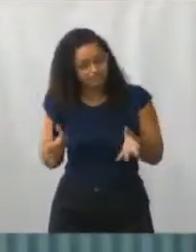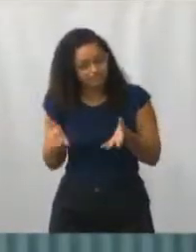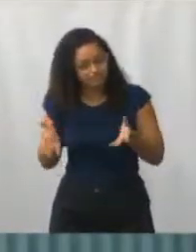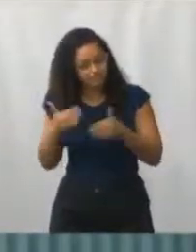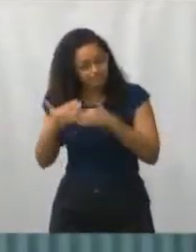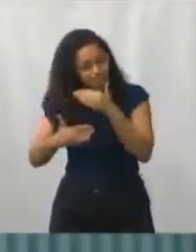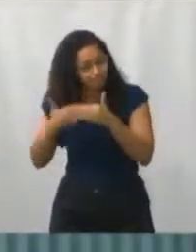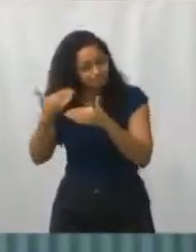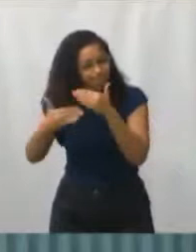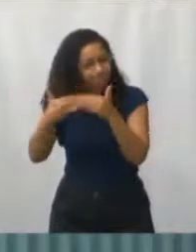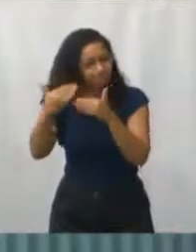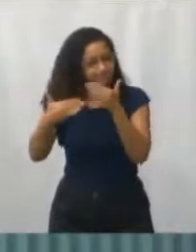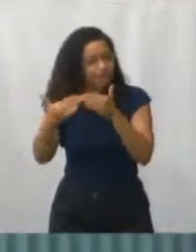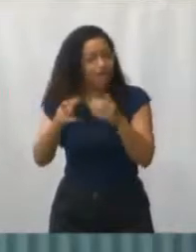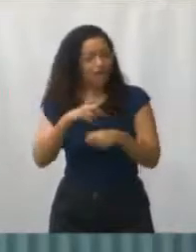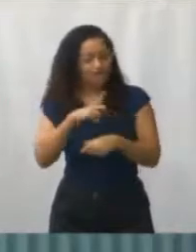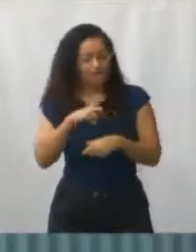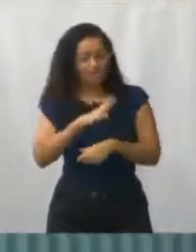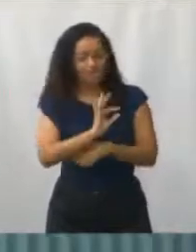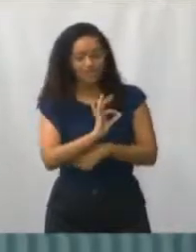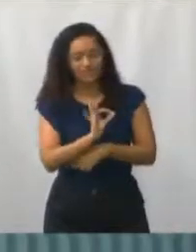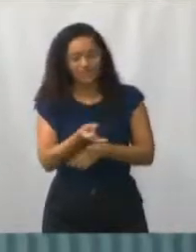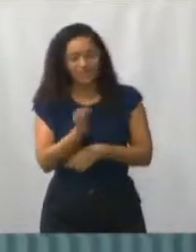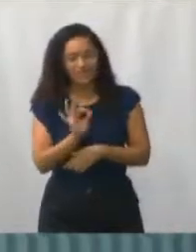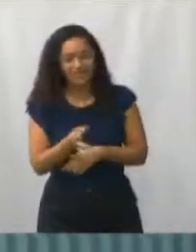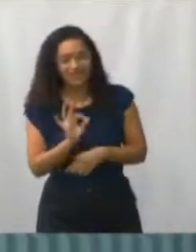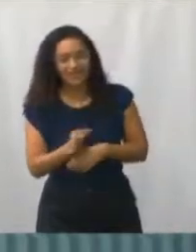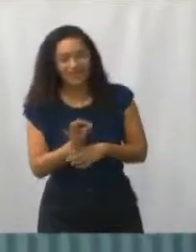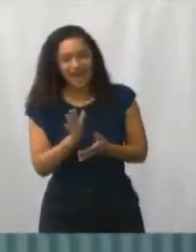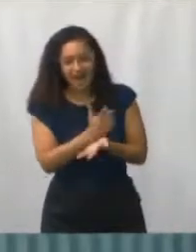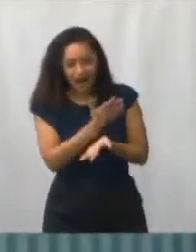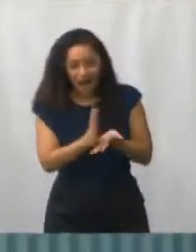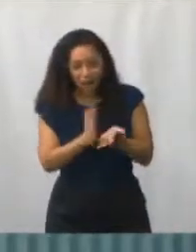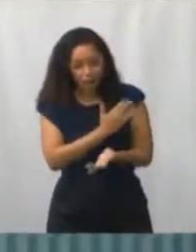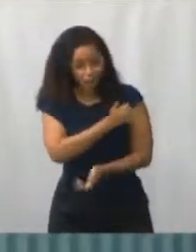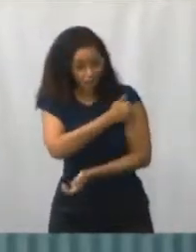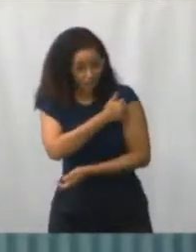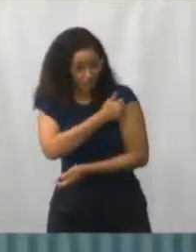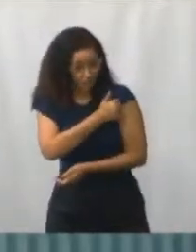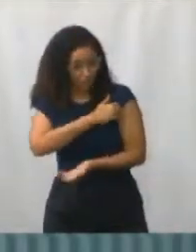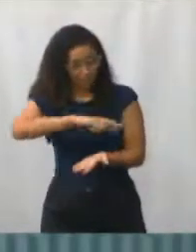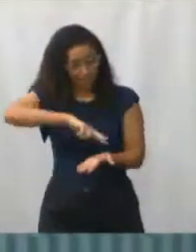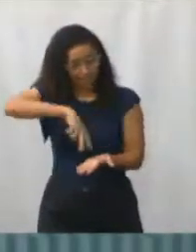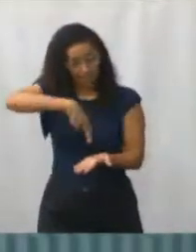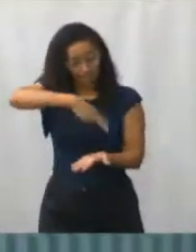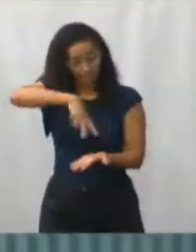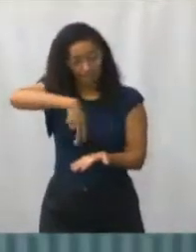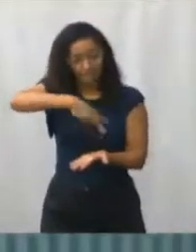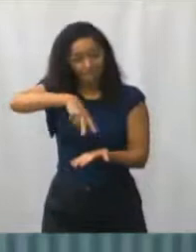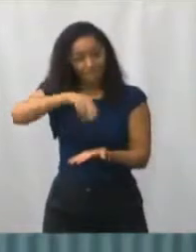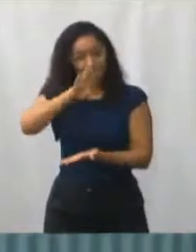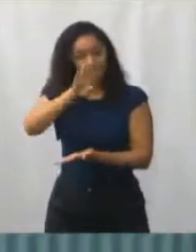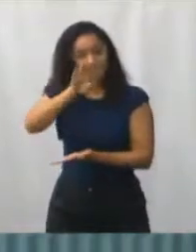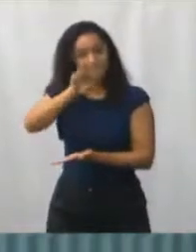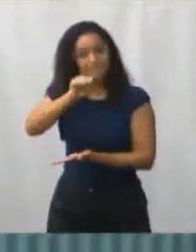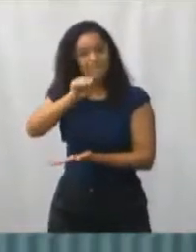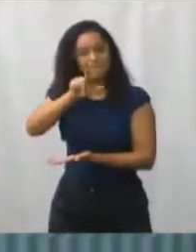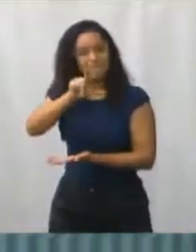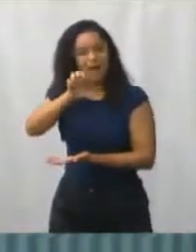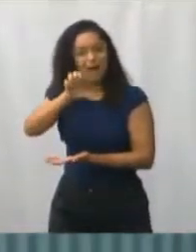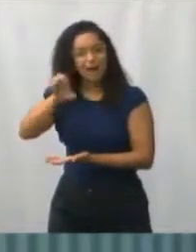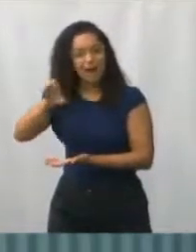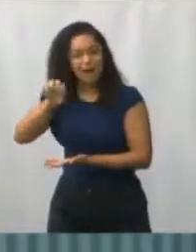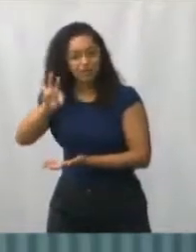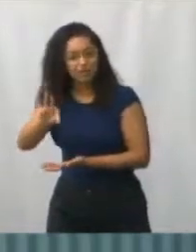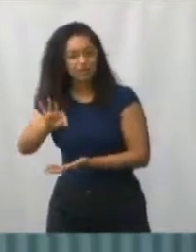temos alguns alunos de Dubalé que foram lá para a Rússia, né, vereadora? Então, você vê que existem talentos em tudo,